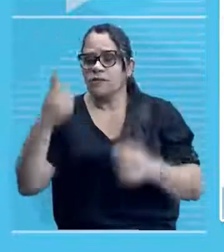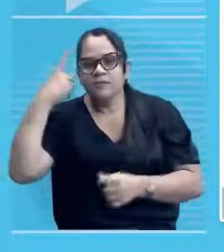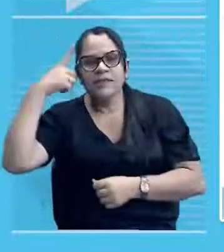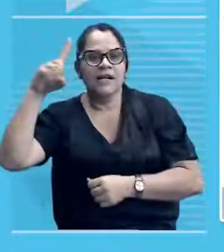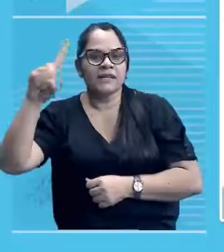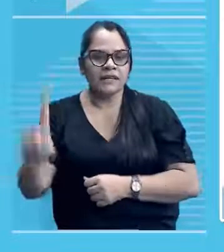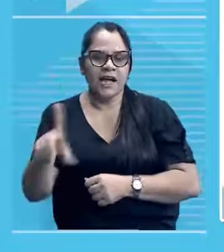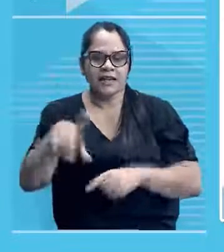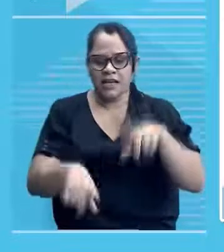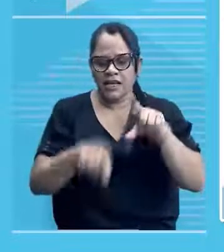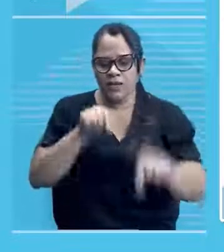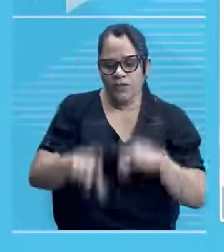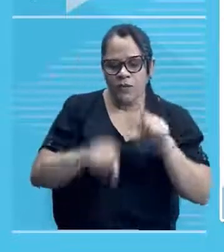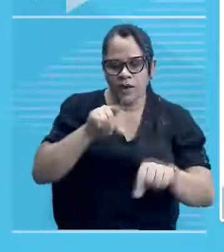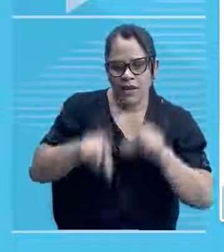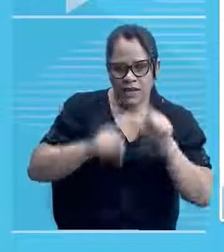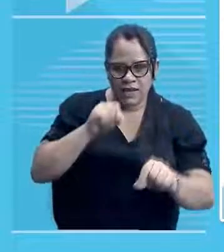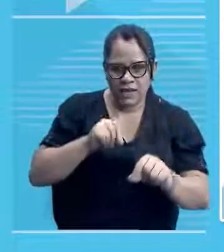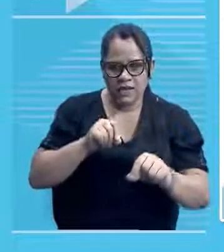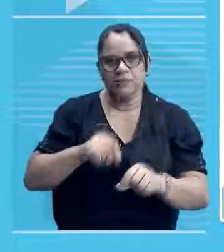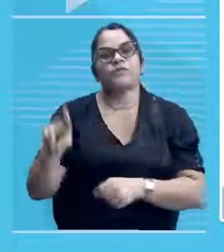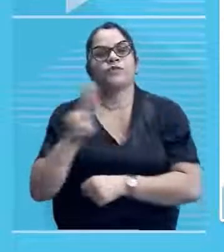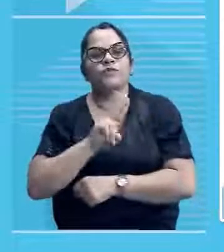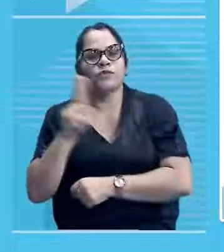escolhida para ser seu nome.